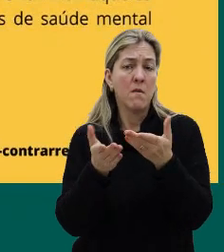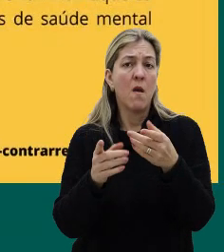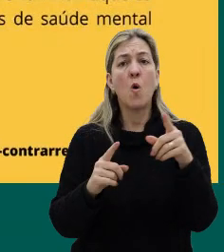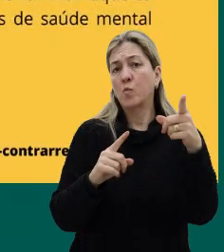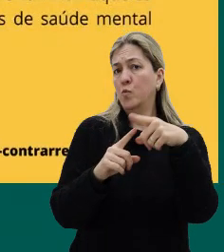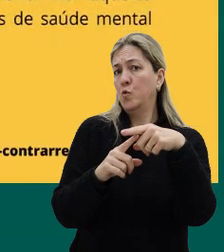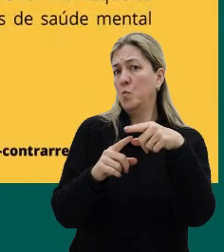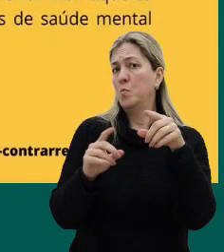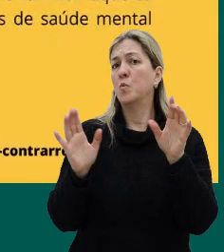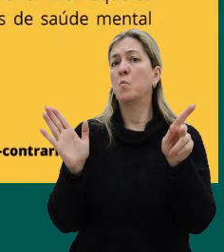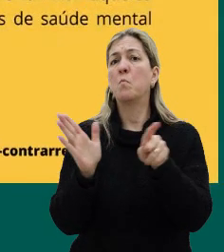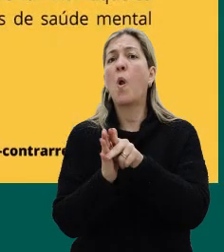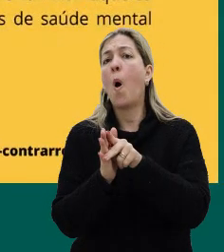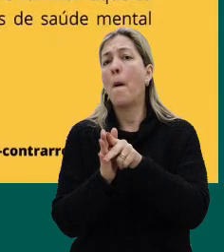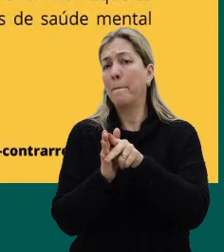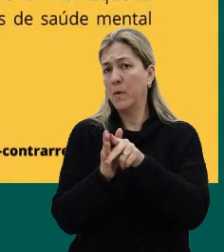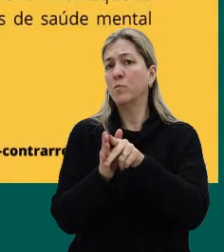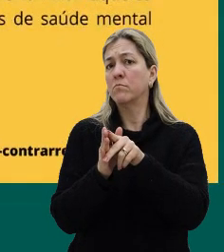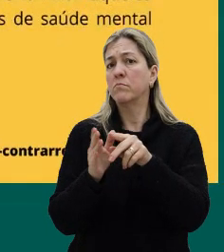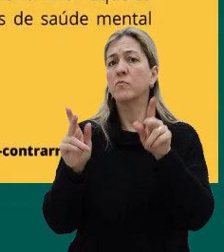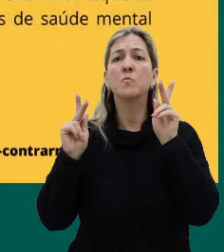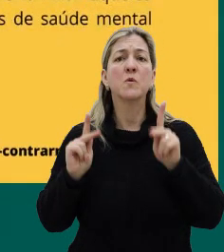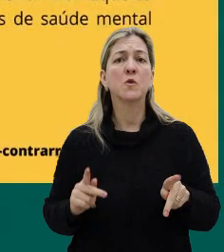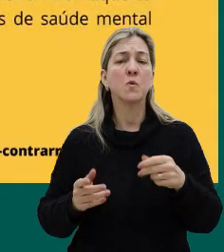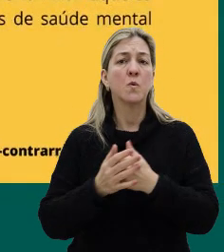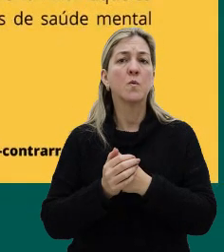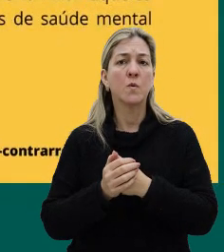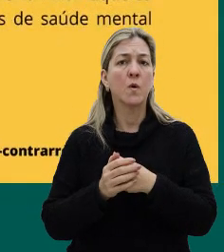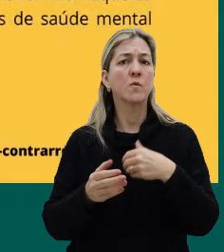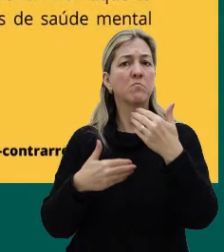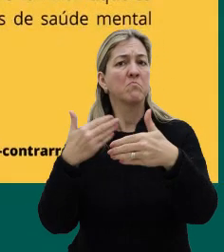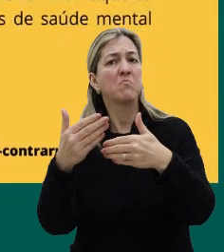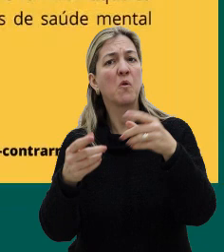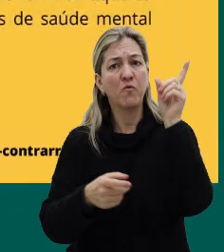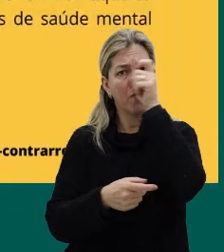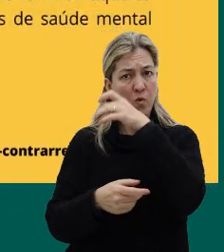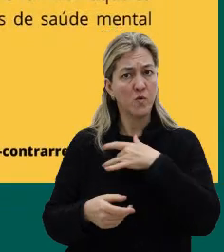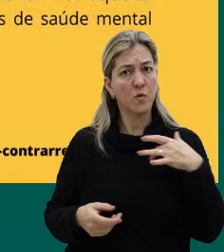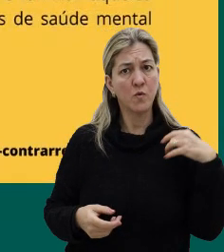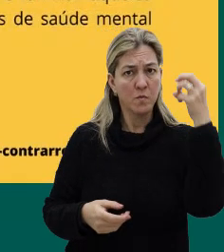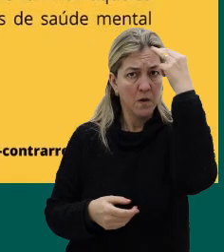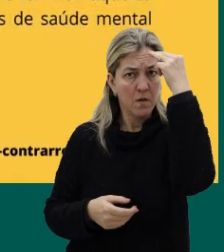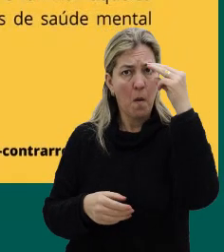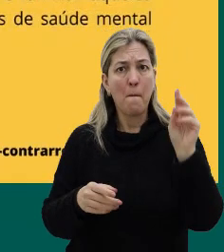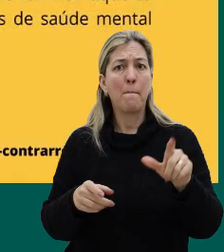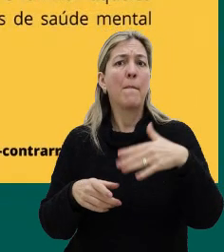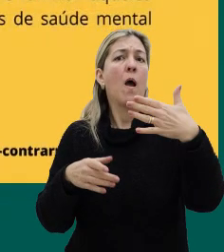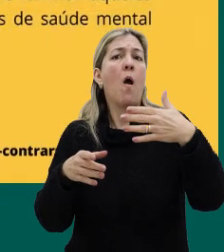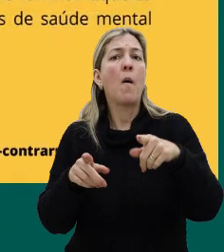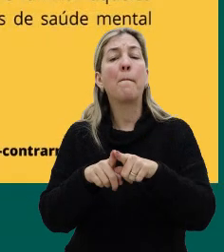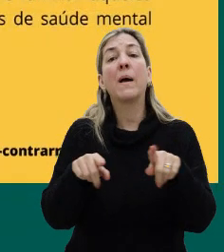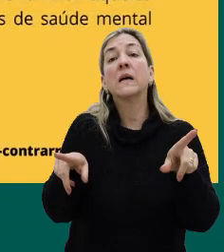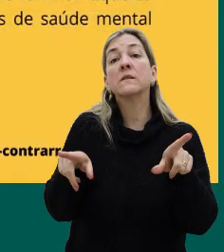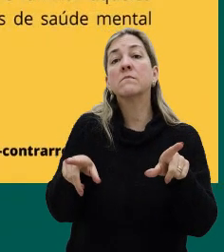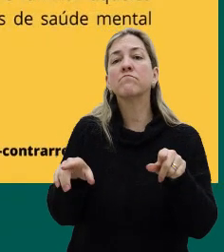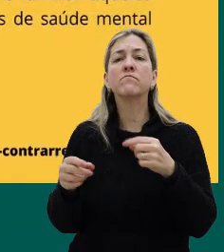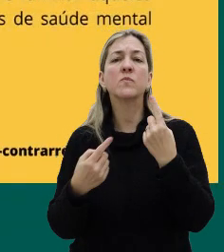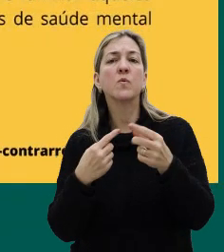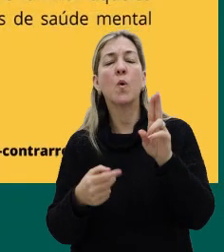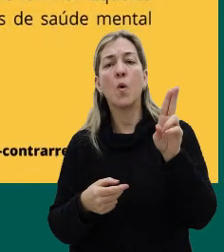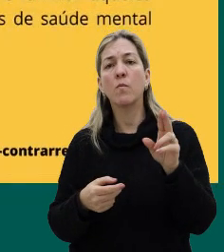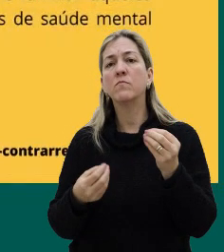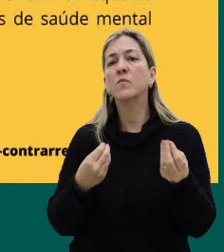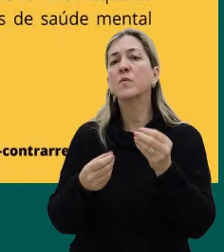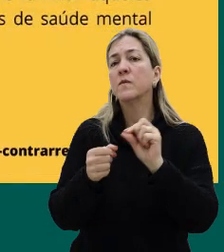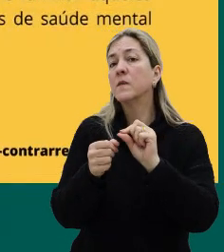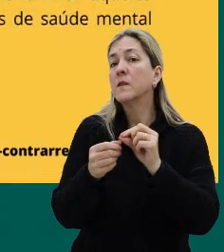específico da população que passa por uma dificuldade em saúde mental maior, mas a questão é o uso que foi